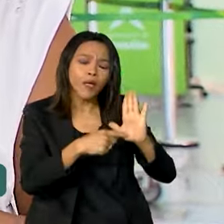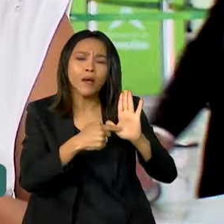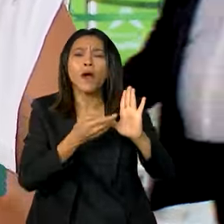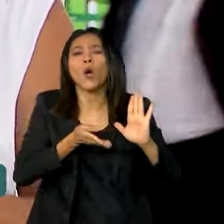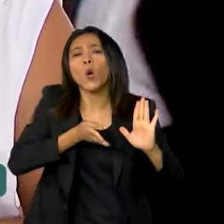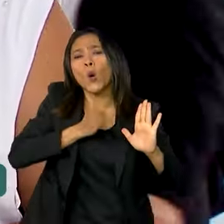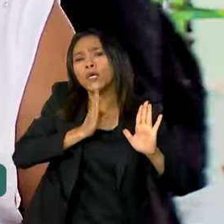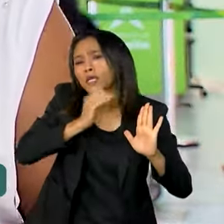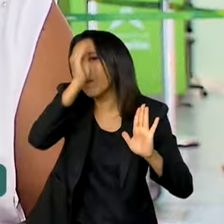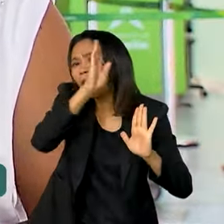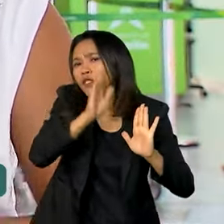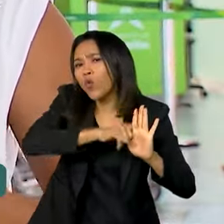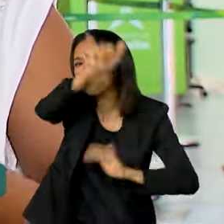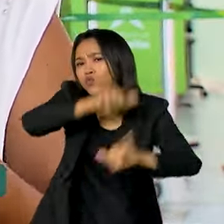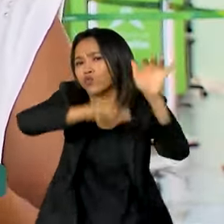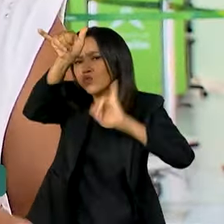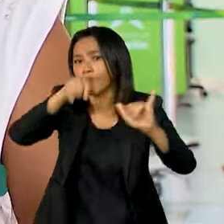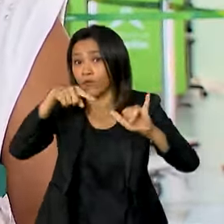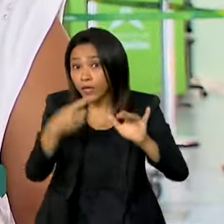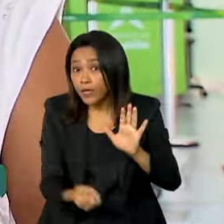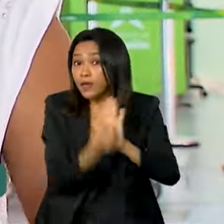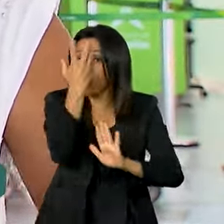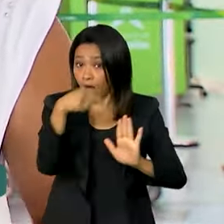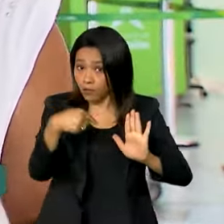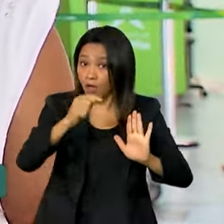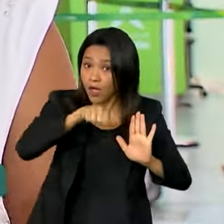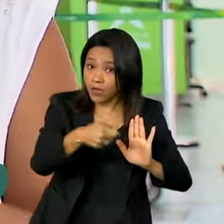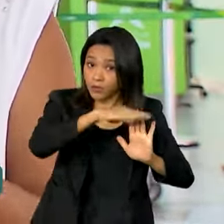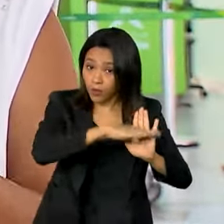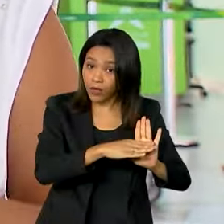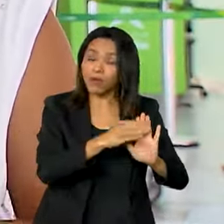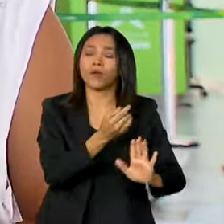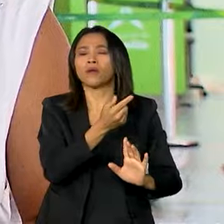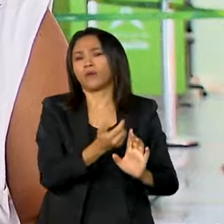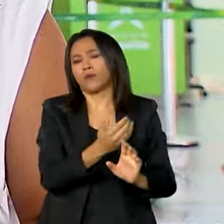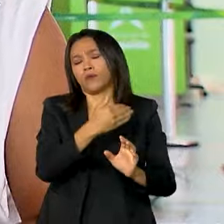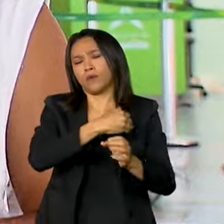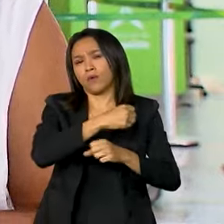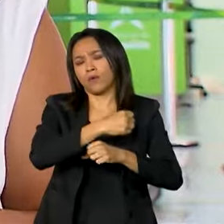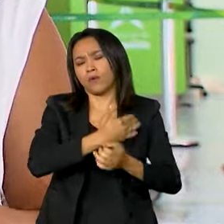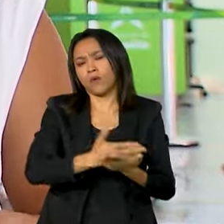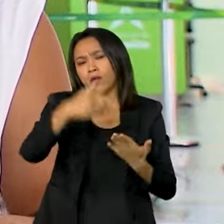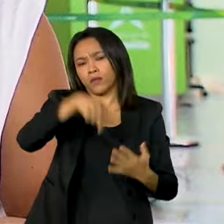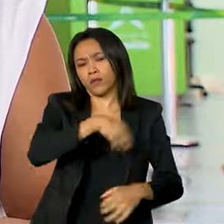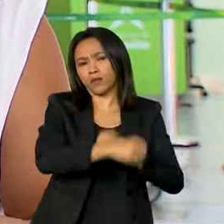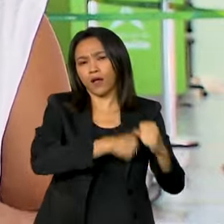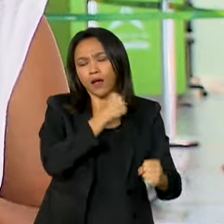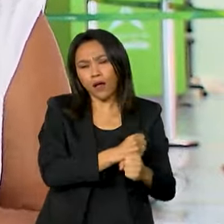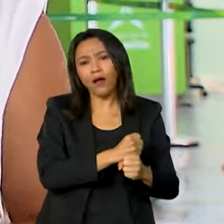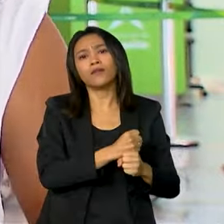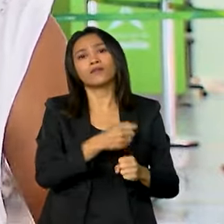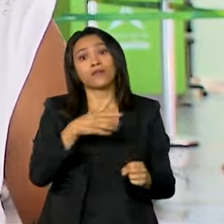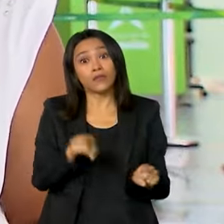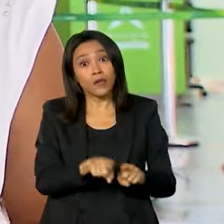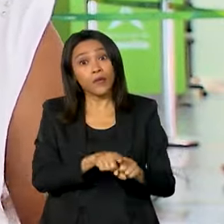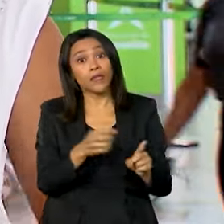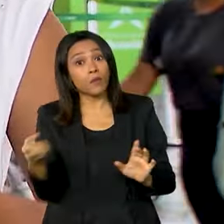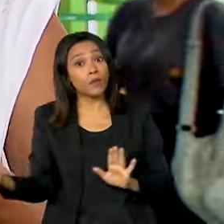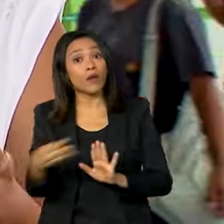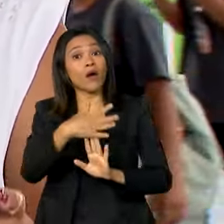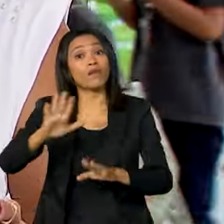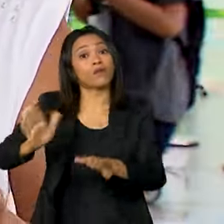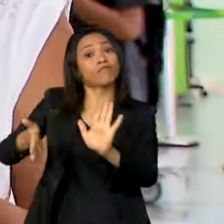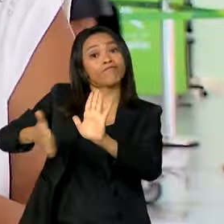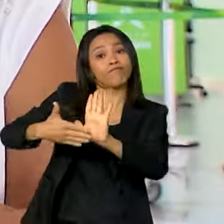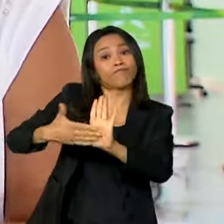criado no início deste ano para incentivar as viagens aéreas nacionais, agora traz novas iniciativas